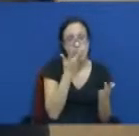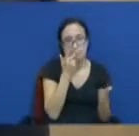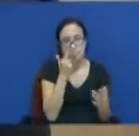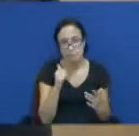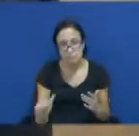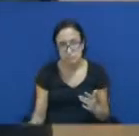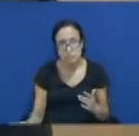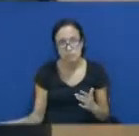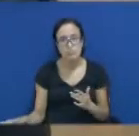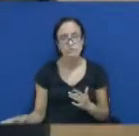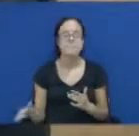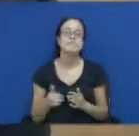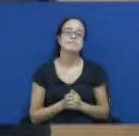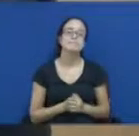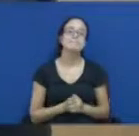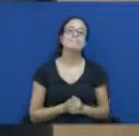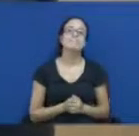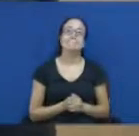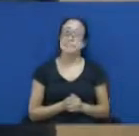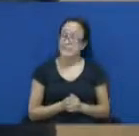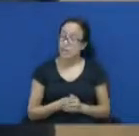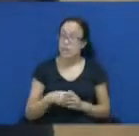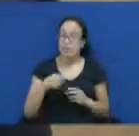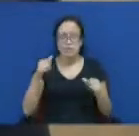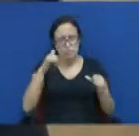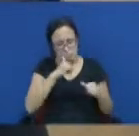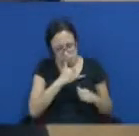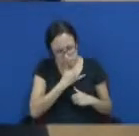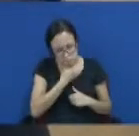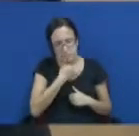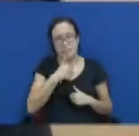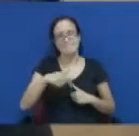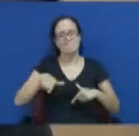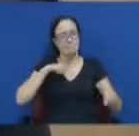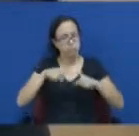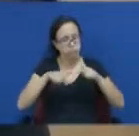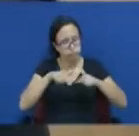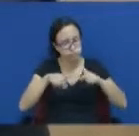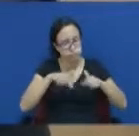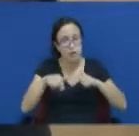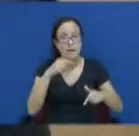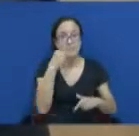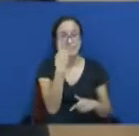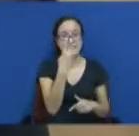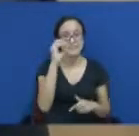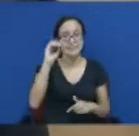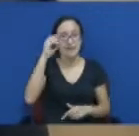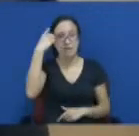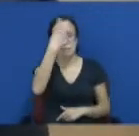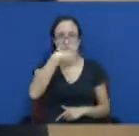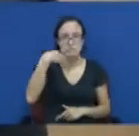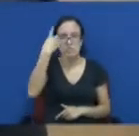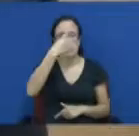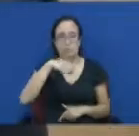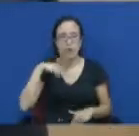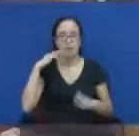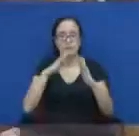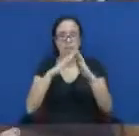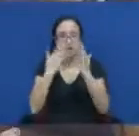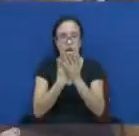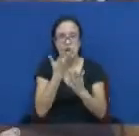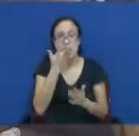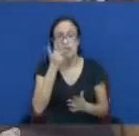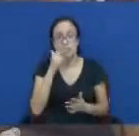descontentes com o que anda acontecendo. Por quê? Nós trabalhamos dez horas por dia dentro do mesmo ambiente, cuidando,